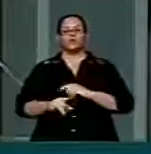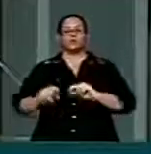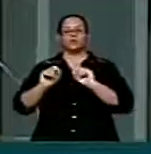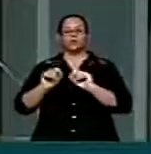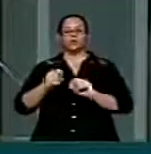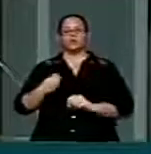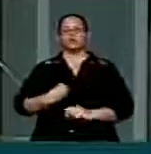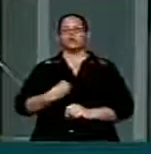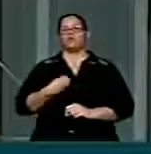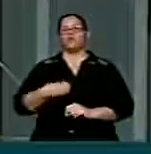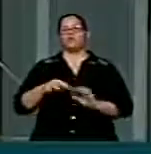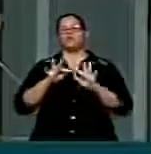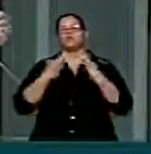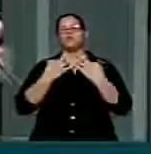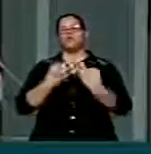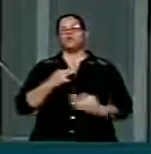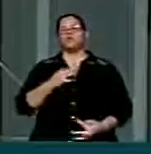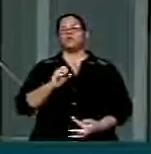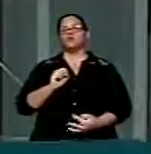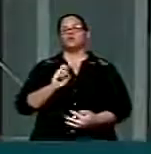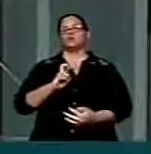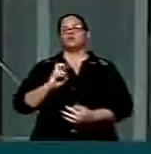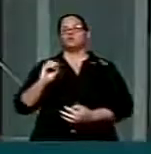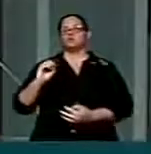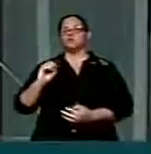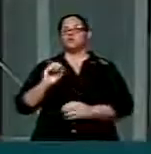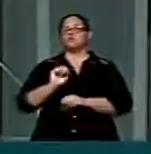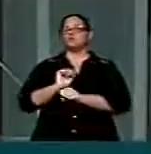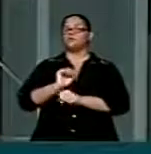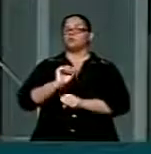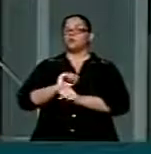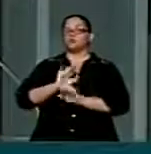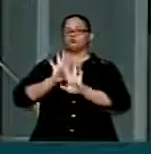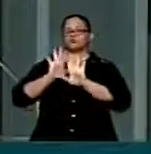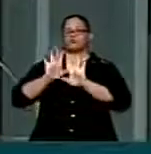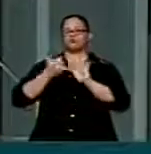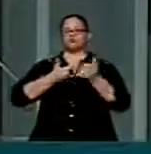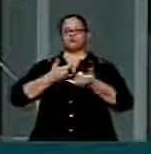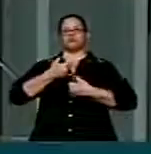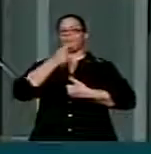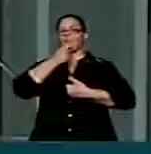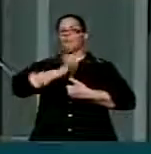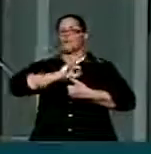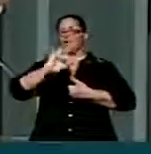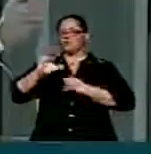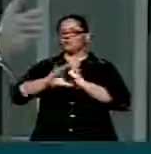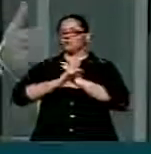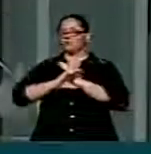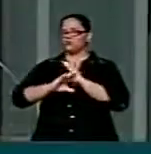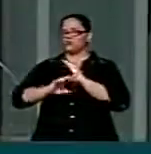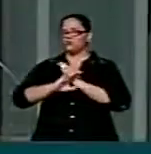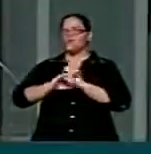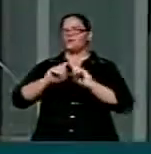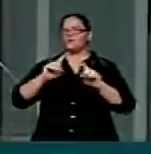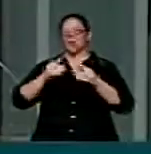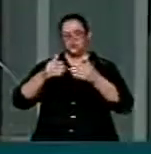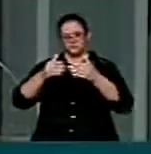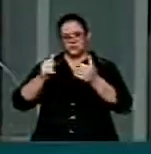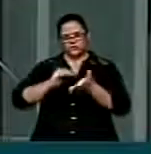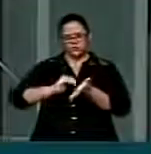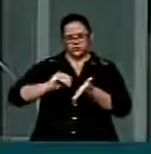aguardando informações que foram solicitadas à Secretaria